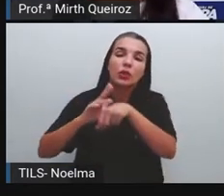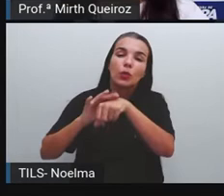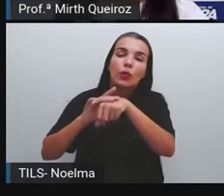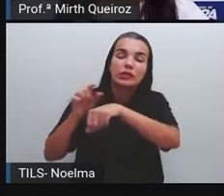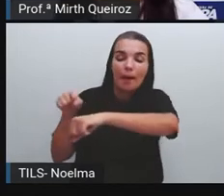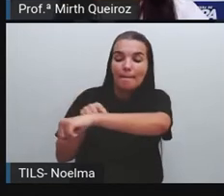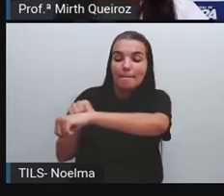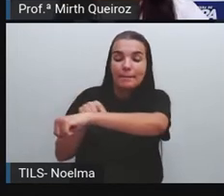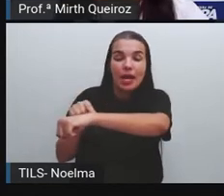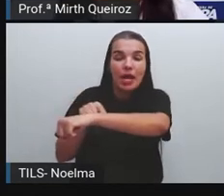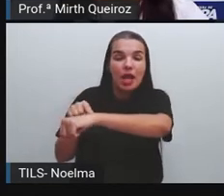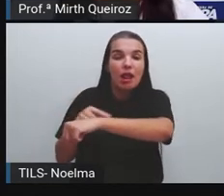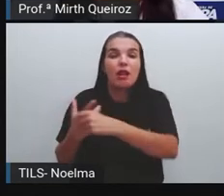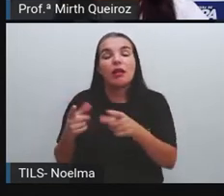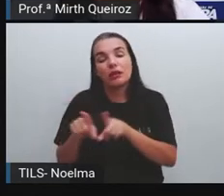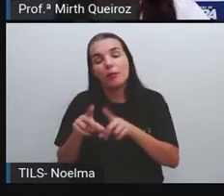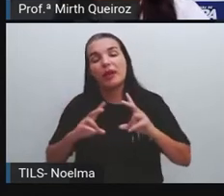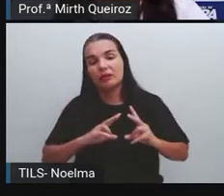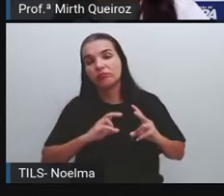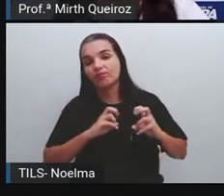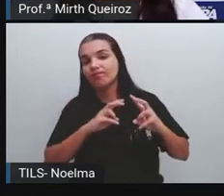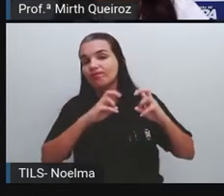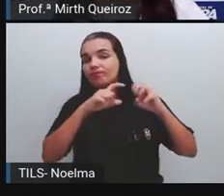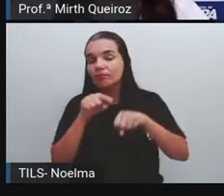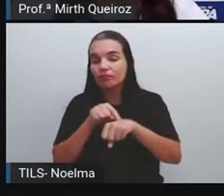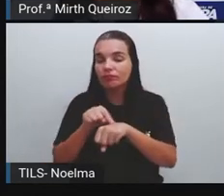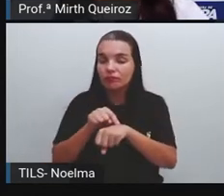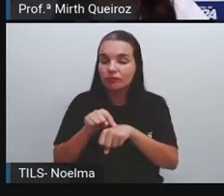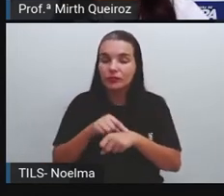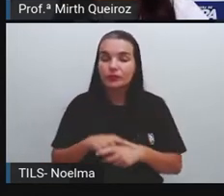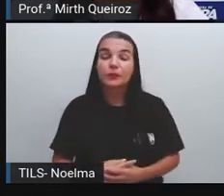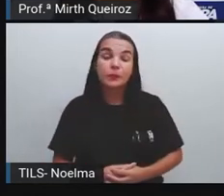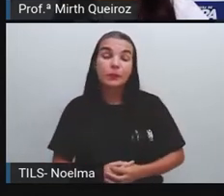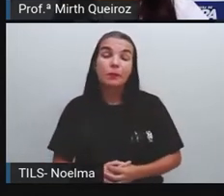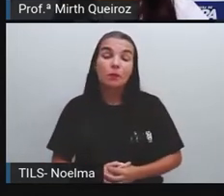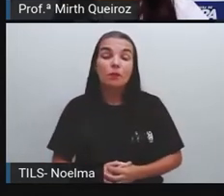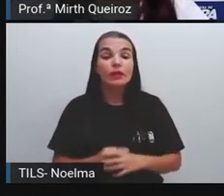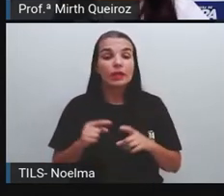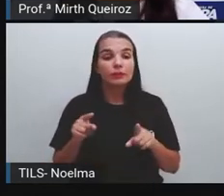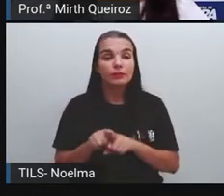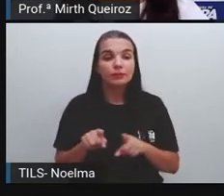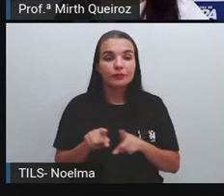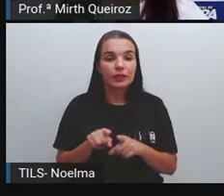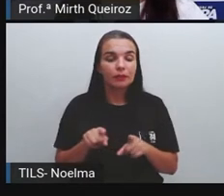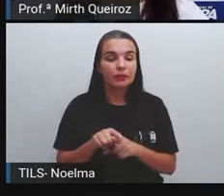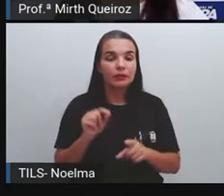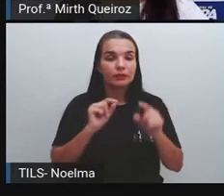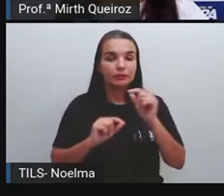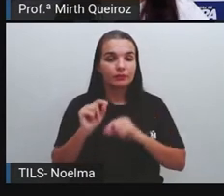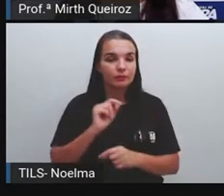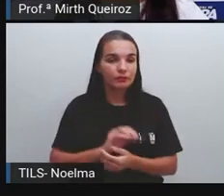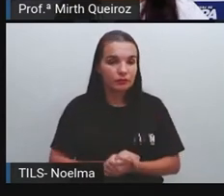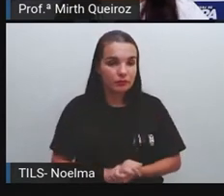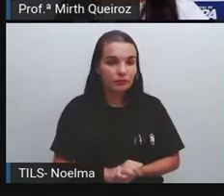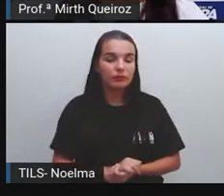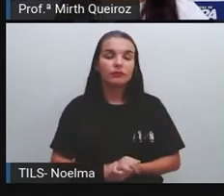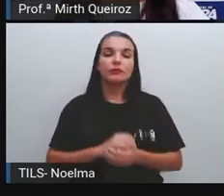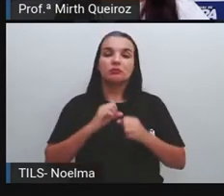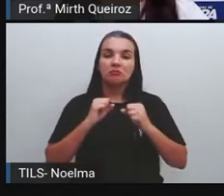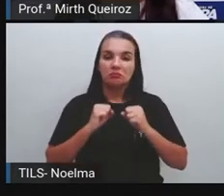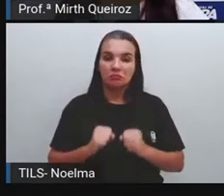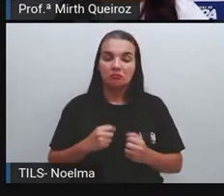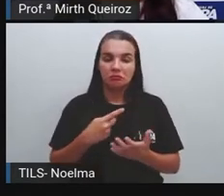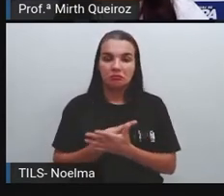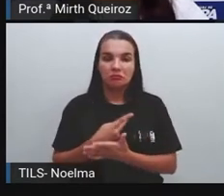e até mesmo o próprio câncer de pele. E, além disso tudo, né? Esse aquecimento global, ele pode gerar